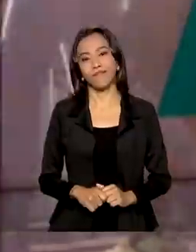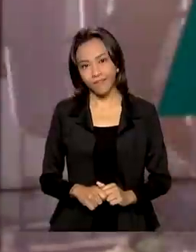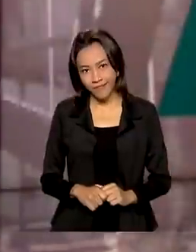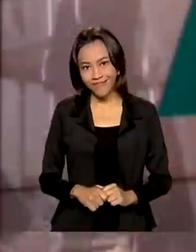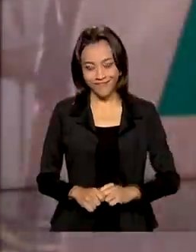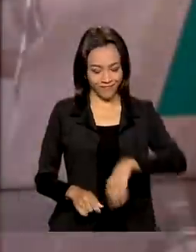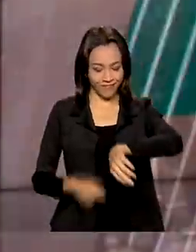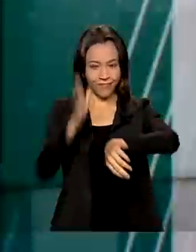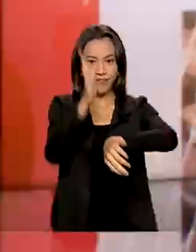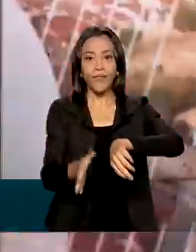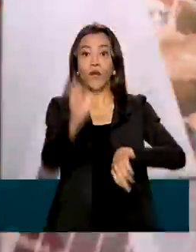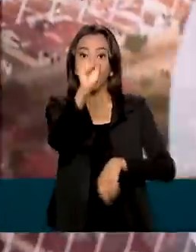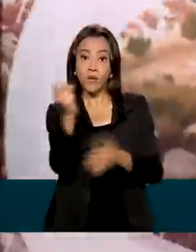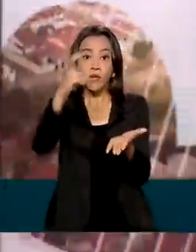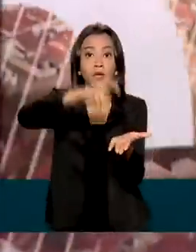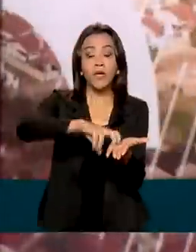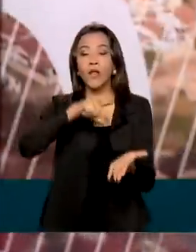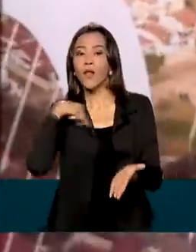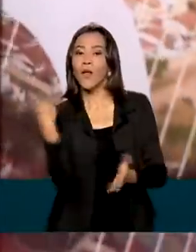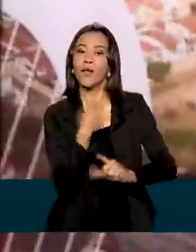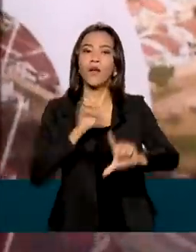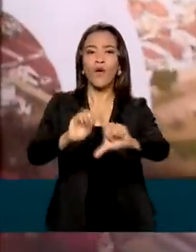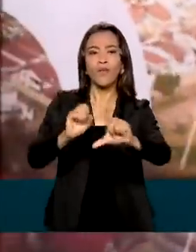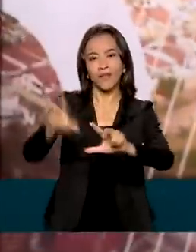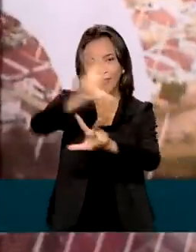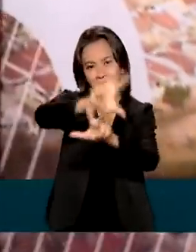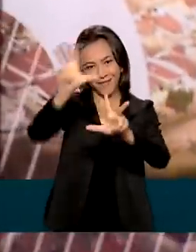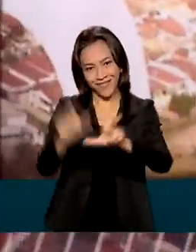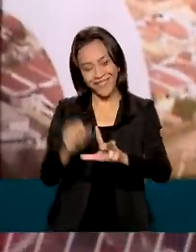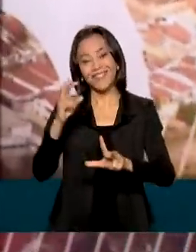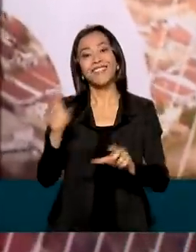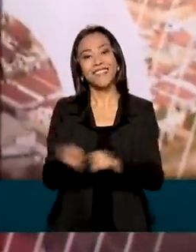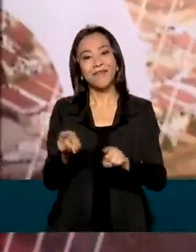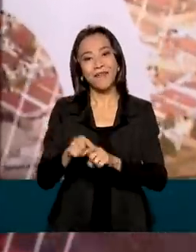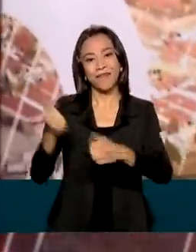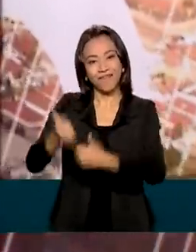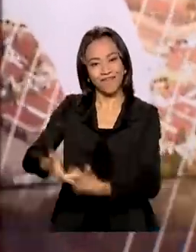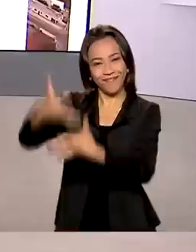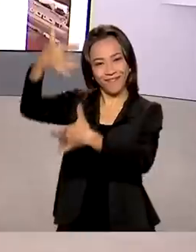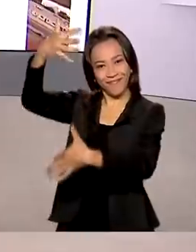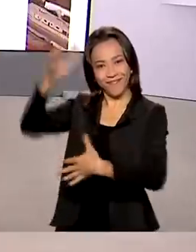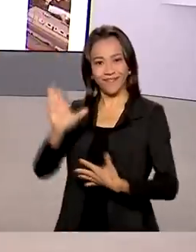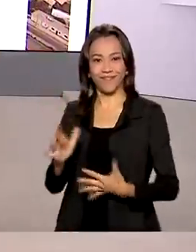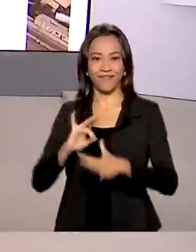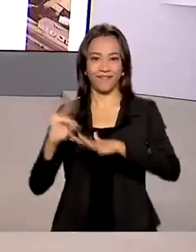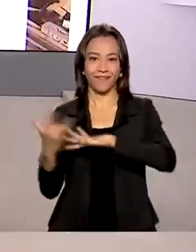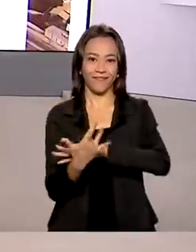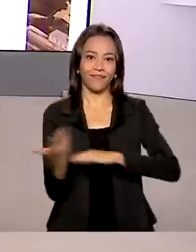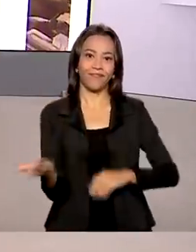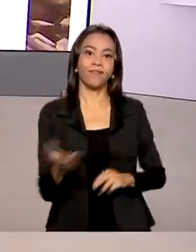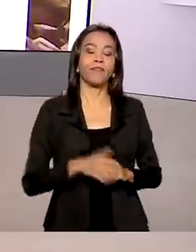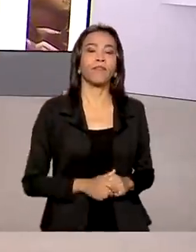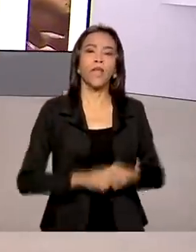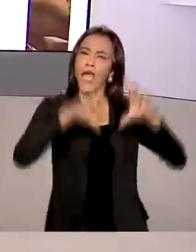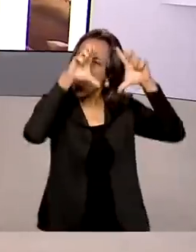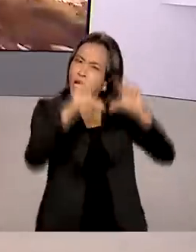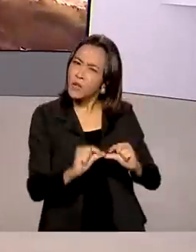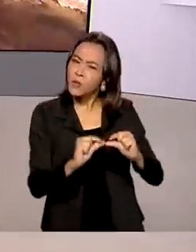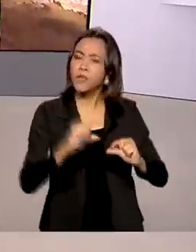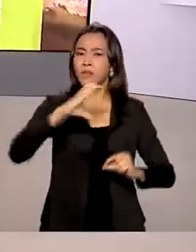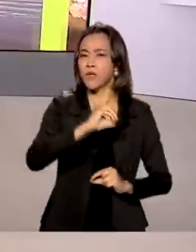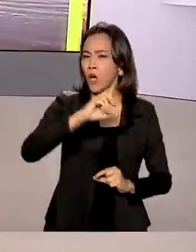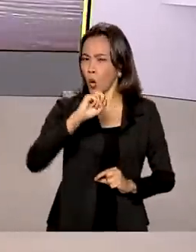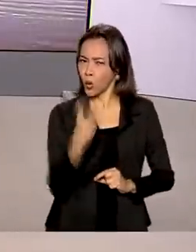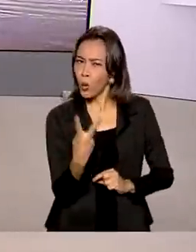Oito horas da manhã, estamos ao vivo pela TV Brasil e redes sociais. Reduzir emissões de carbono,